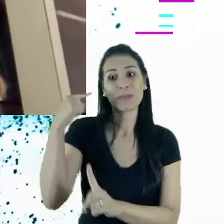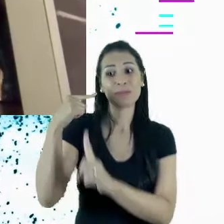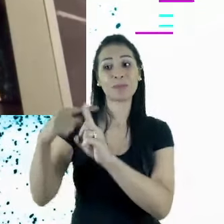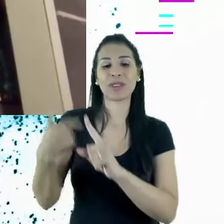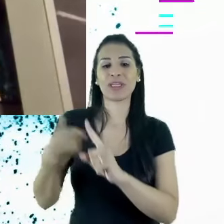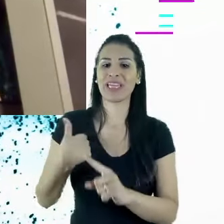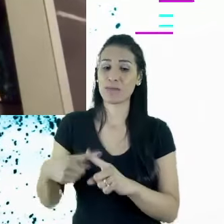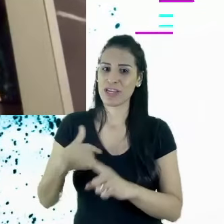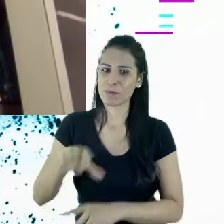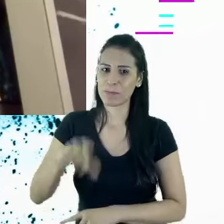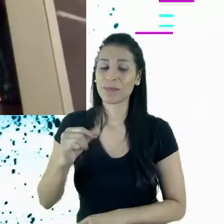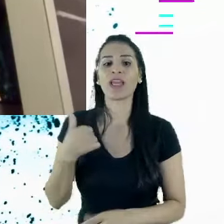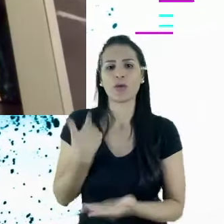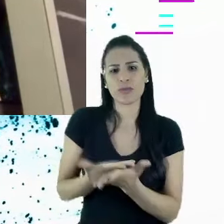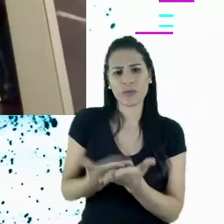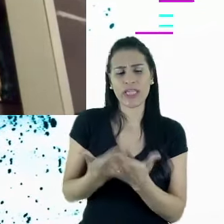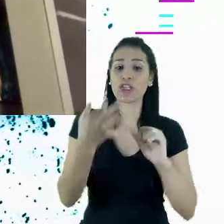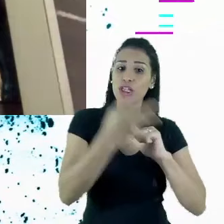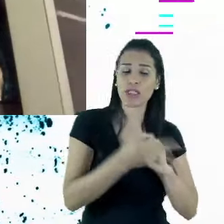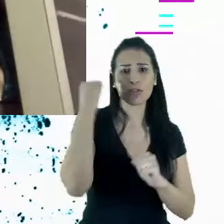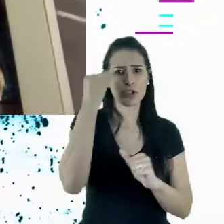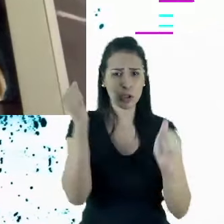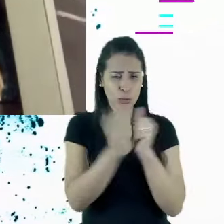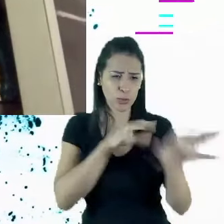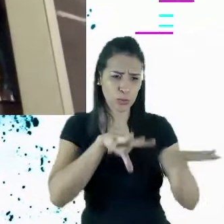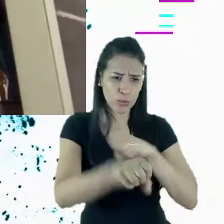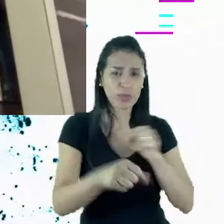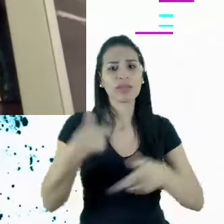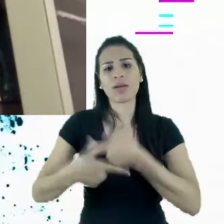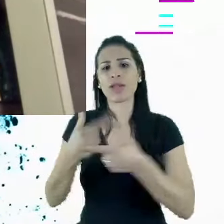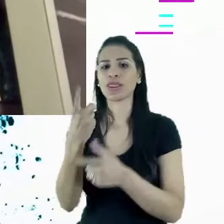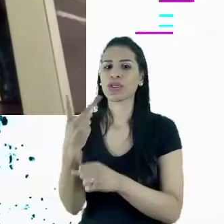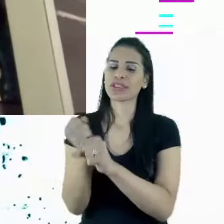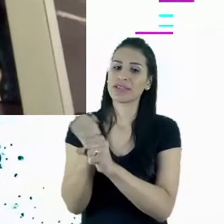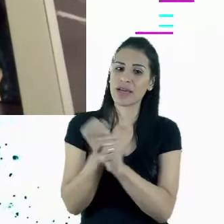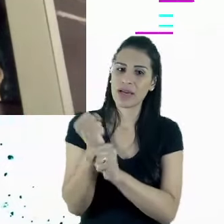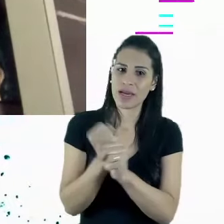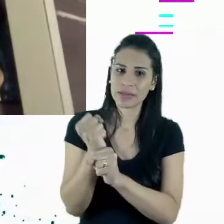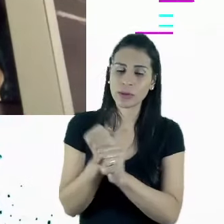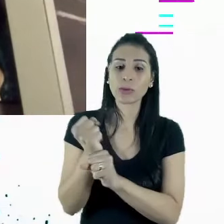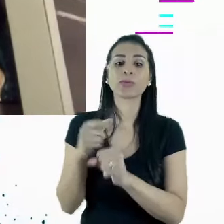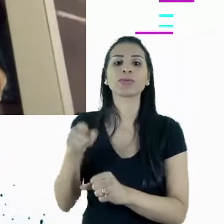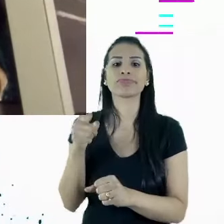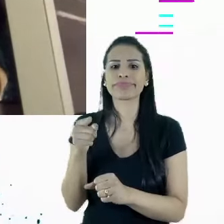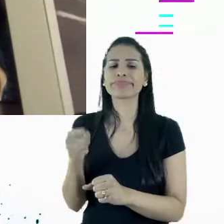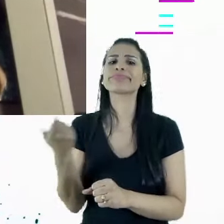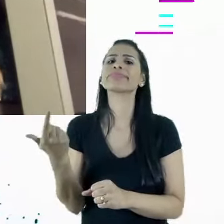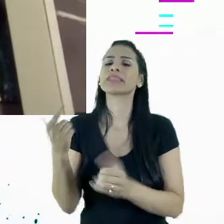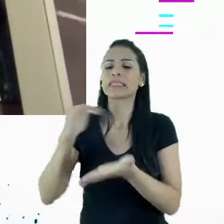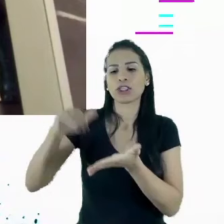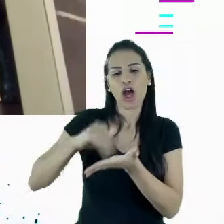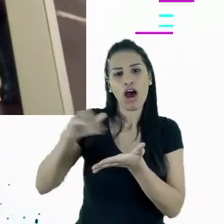direito e psicologia juntos. Depois eu me formei. Trabalhei 12 anos com M&A, com fusões e aquisições, um grande escritório.